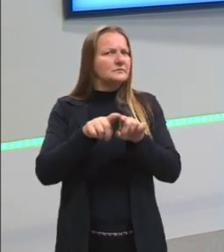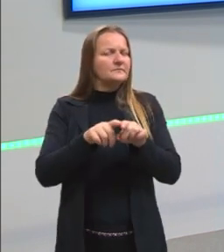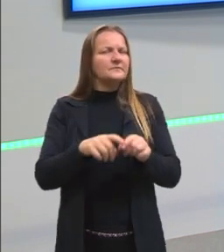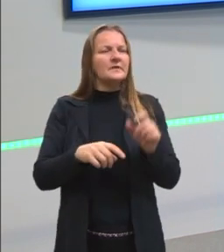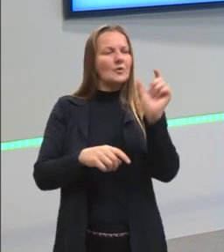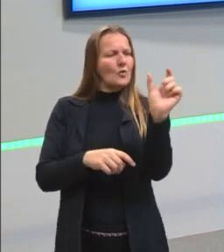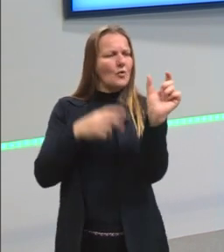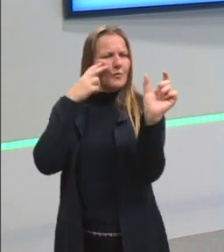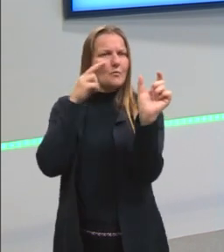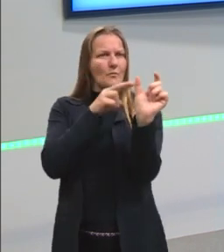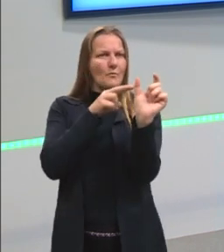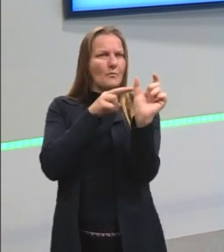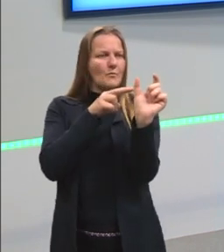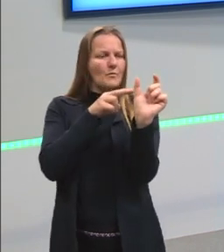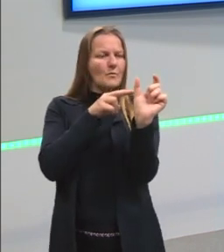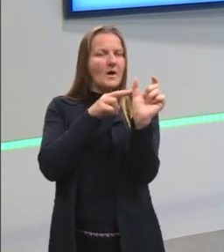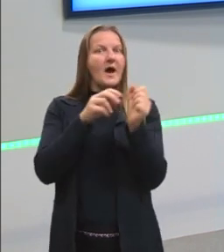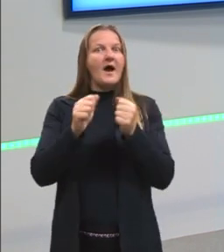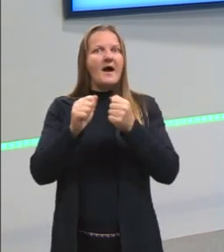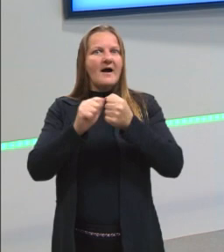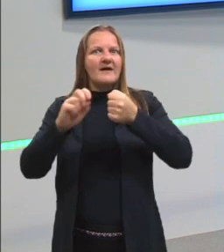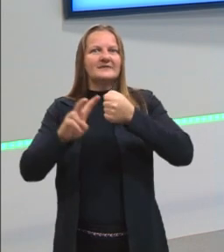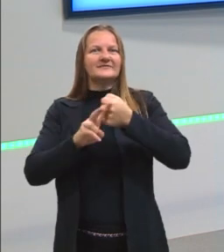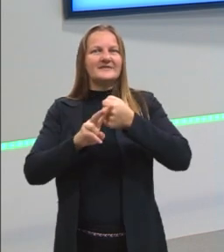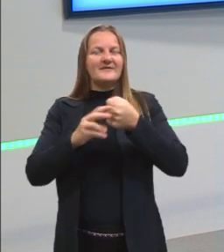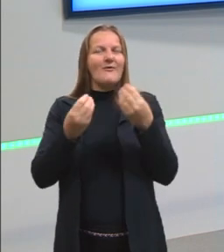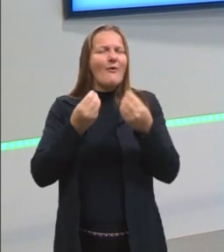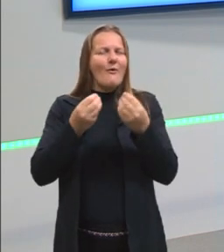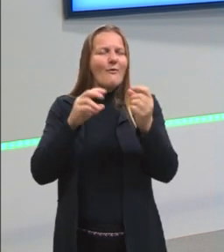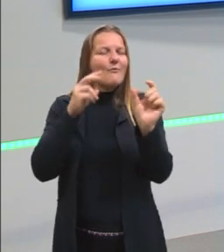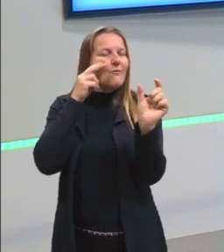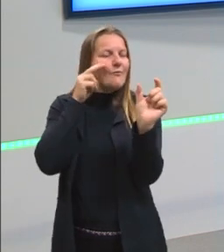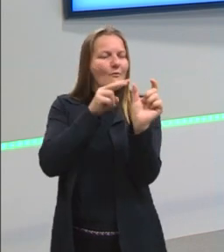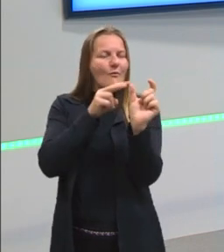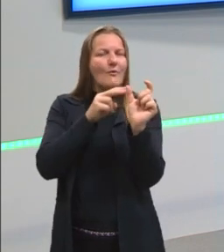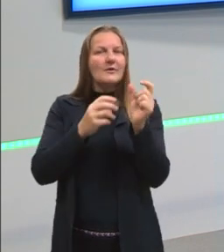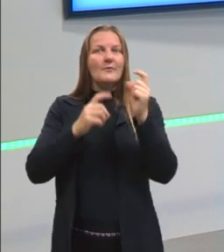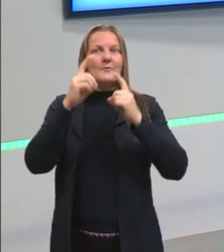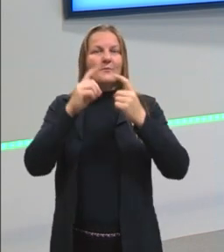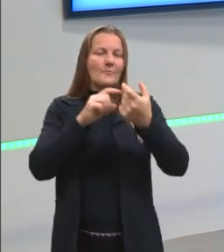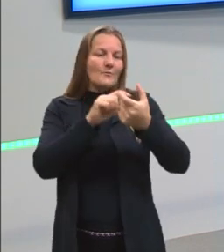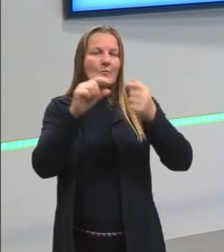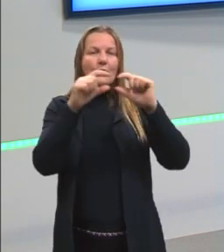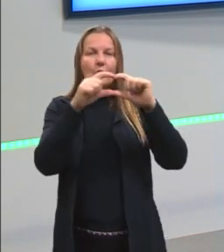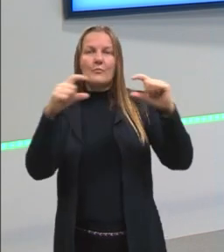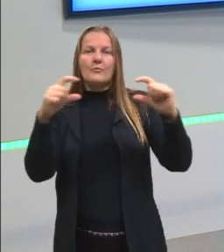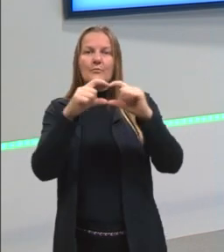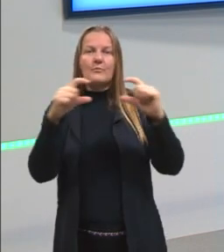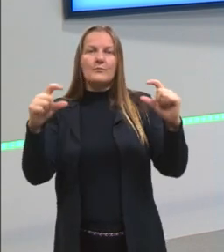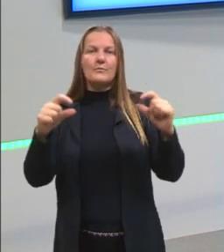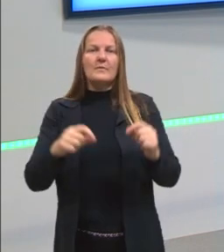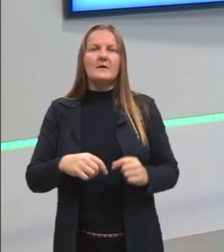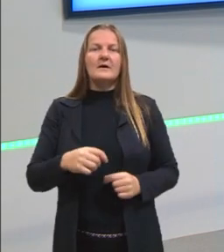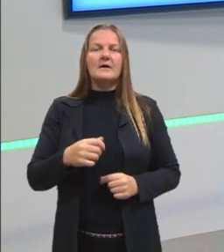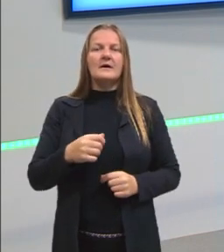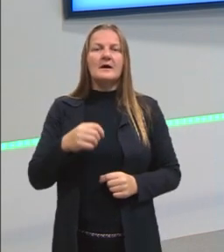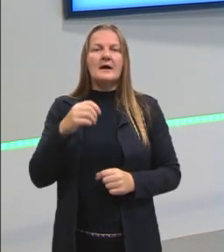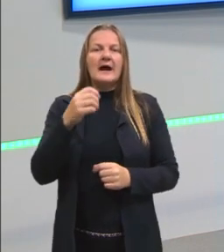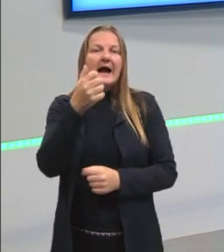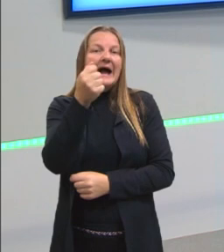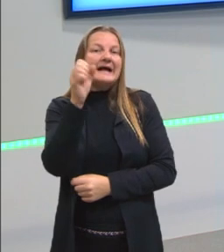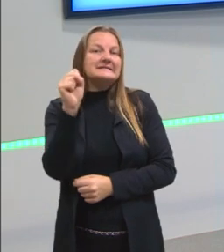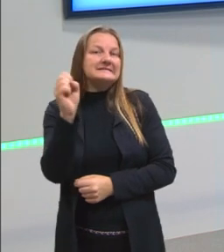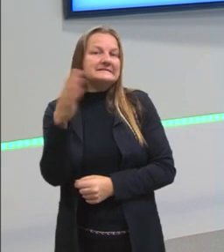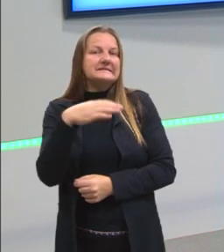e a gente pensar que ela é um advérbio, ou quando a gente olhar para uma expressão, como, por exemplo, as pressas,